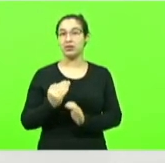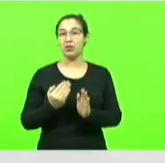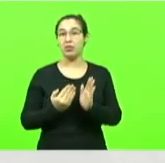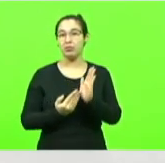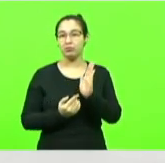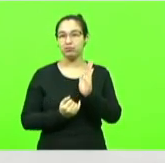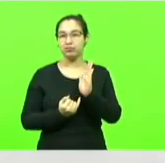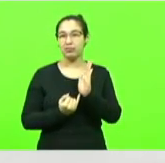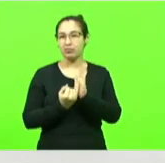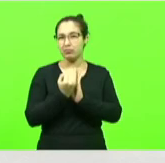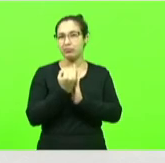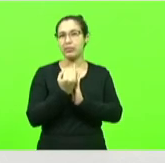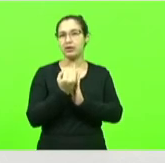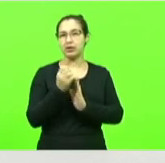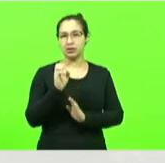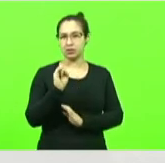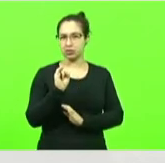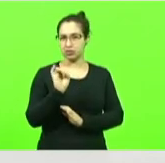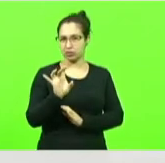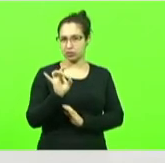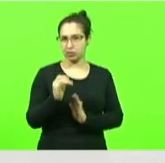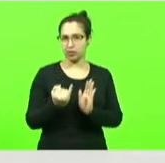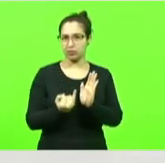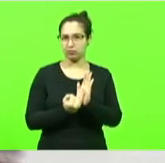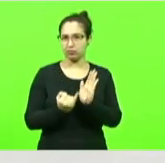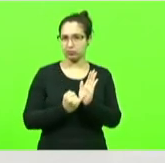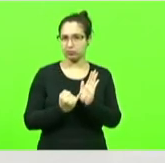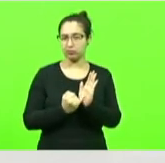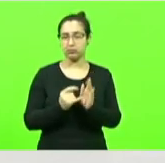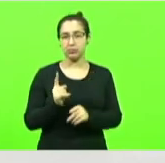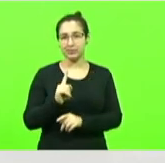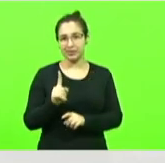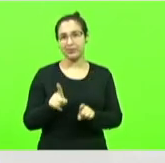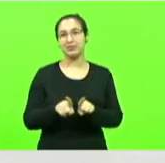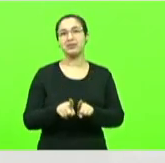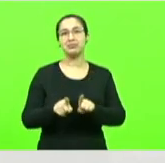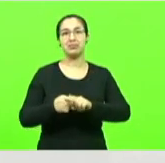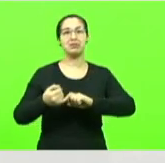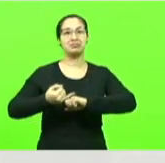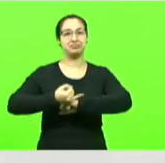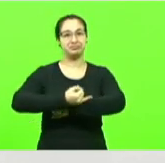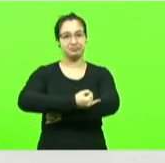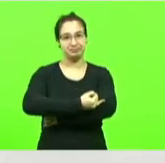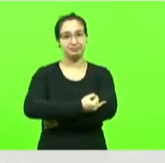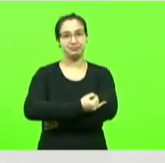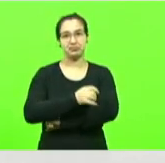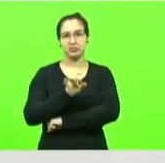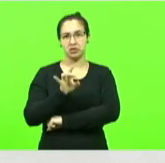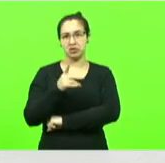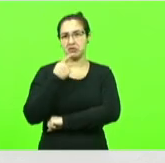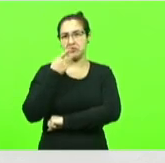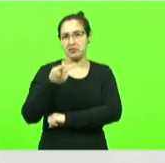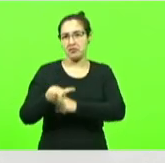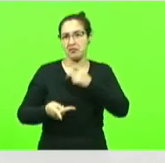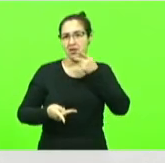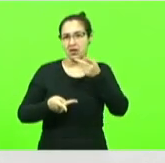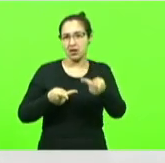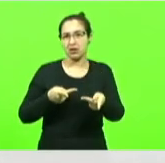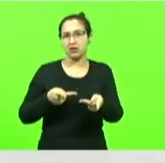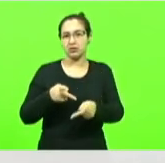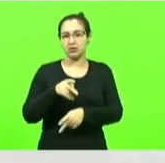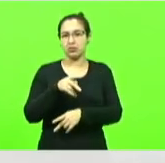tributária é também a nossa infraestrutura que ficou muitos anos para trás não estou aqui só falando dos atuais governos é